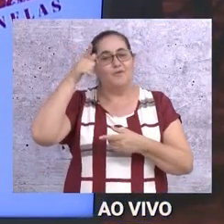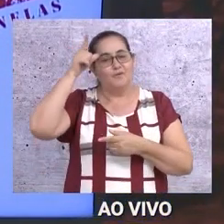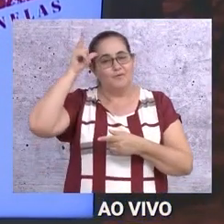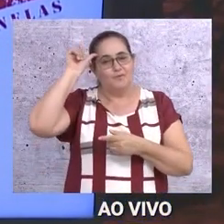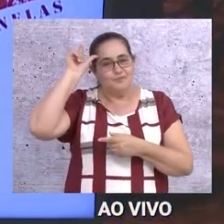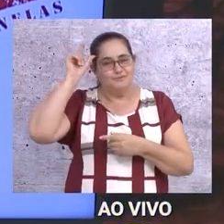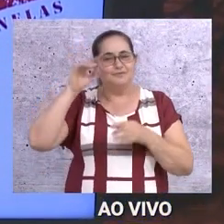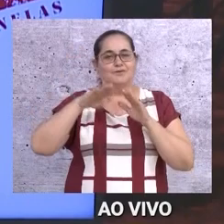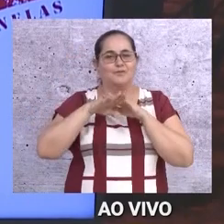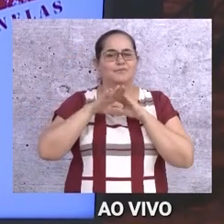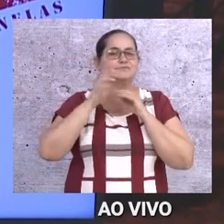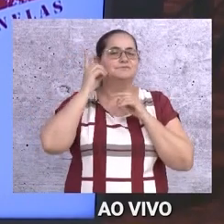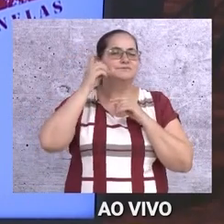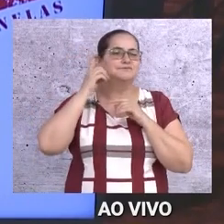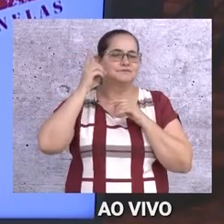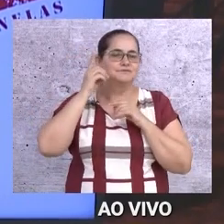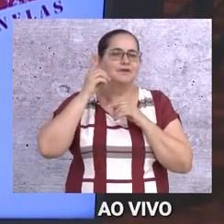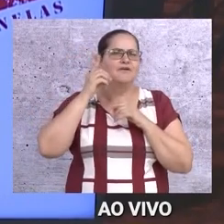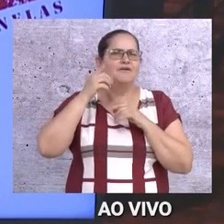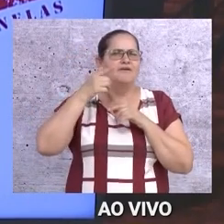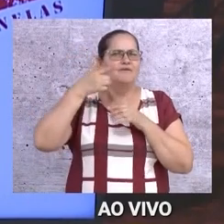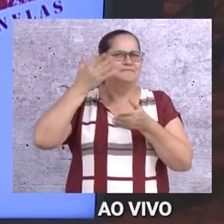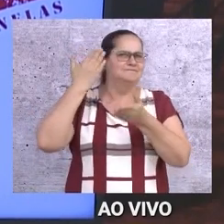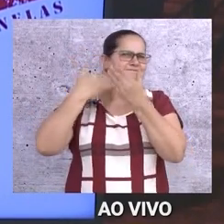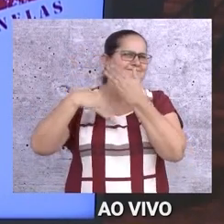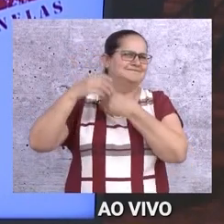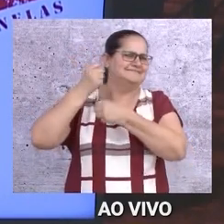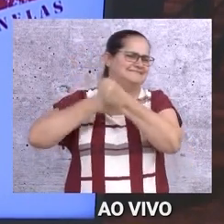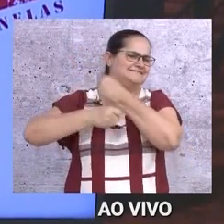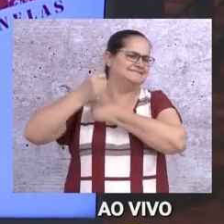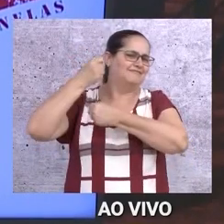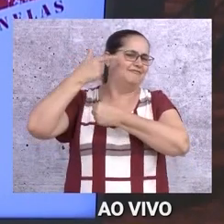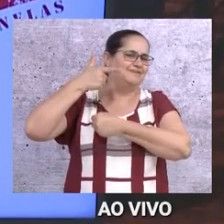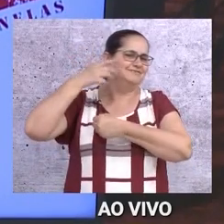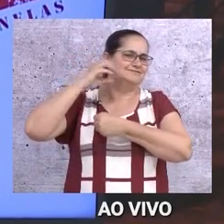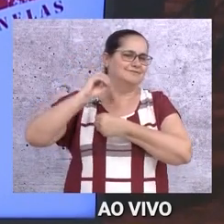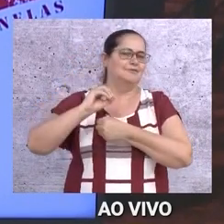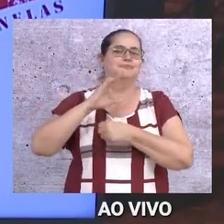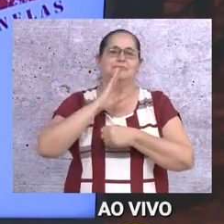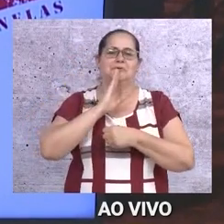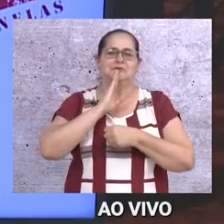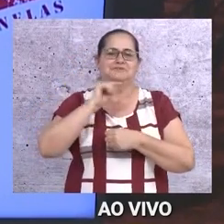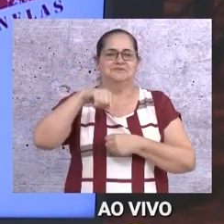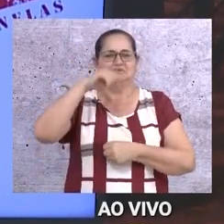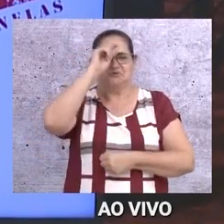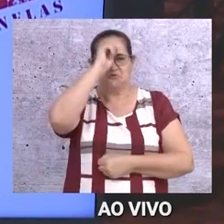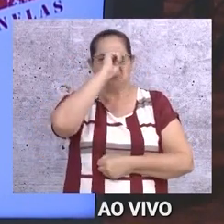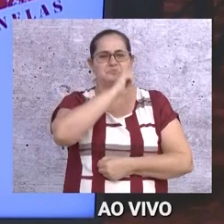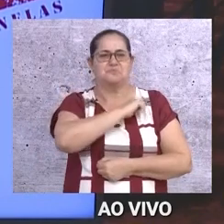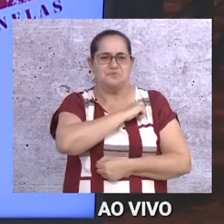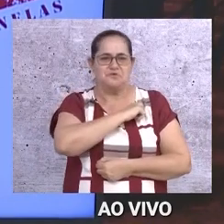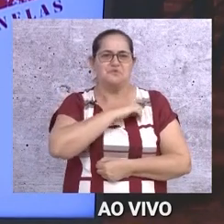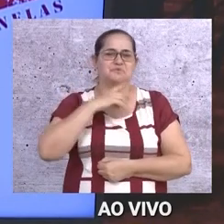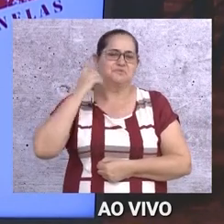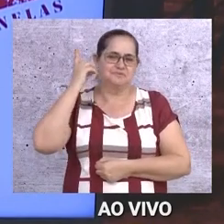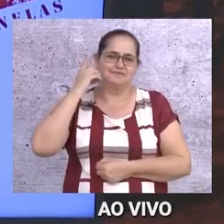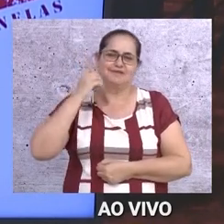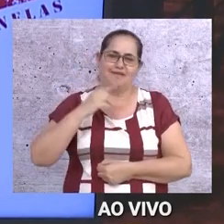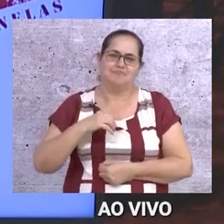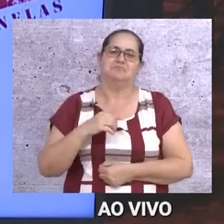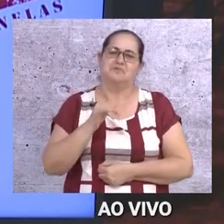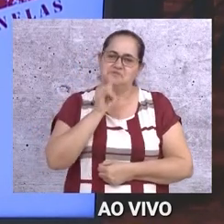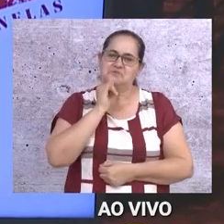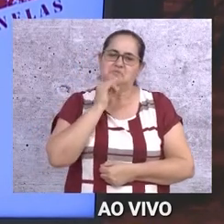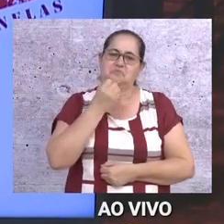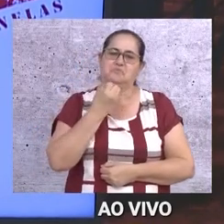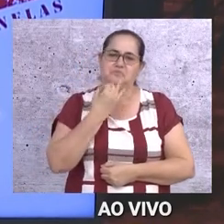comentando com o deputado, há 20 anos atrás eu conheci o deputado Rafael Silva, aqui em São José do Rio Preto. Esse é um exemplo bom de política. Nós